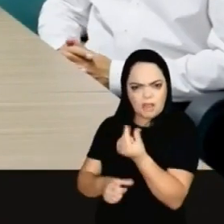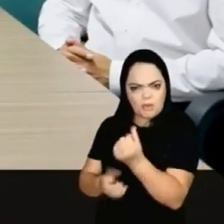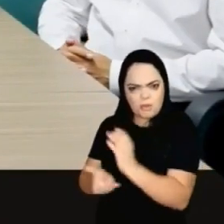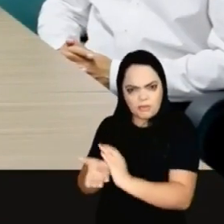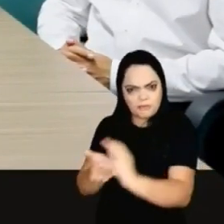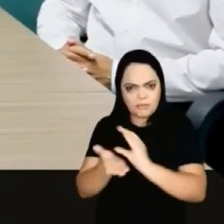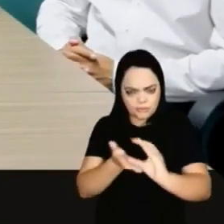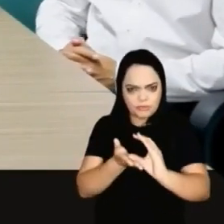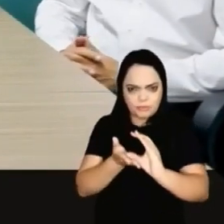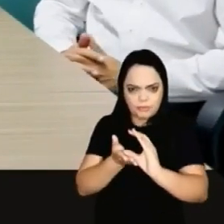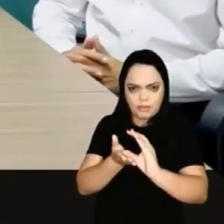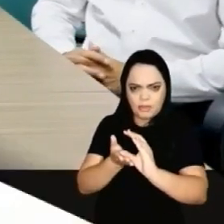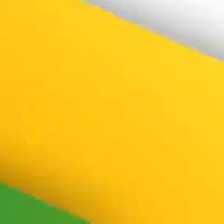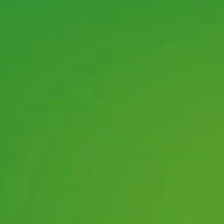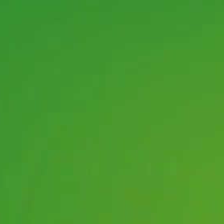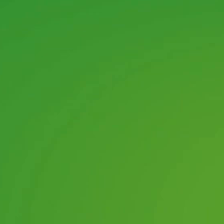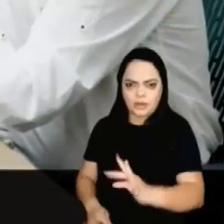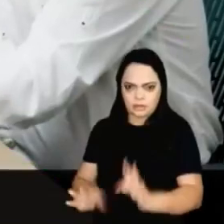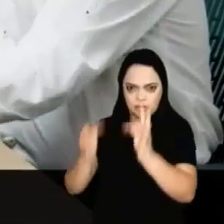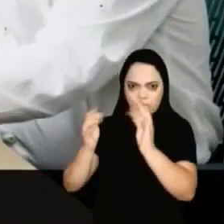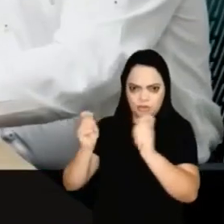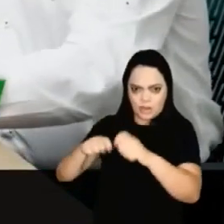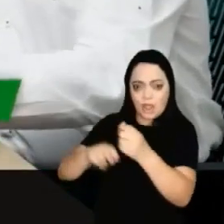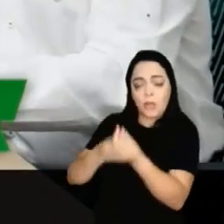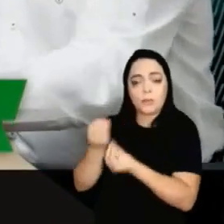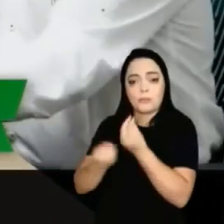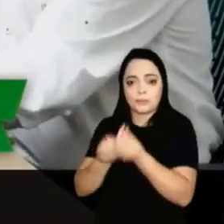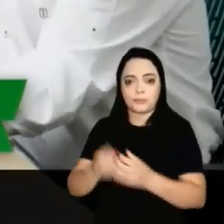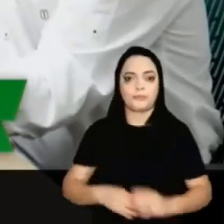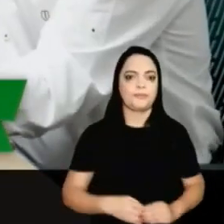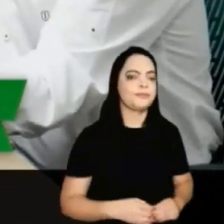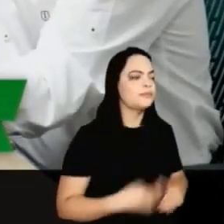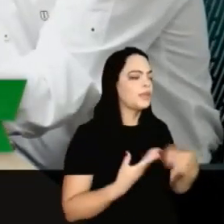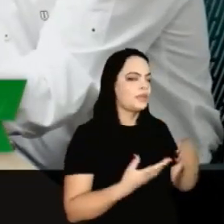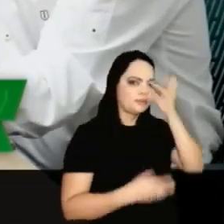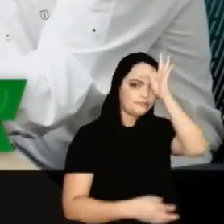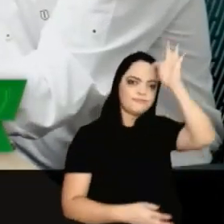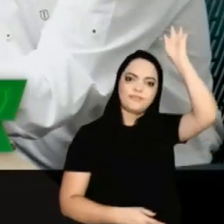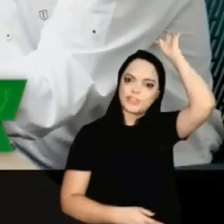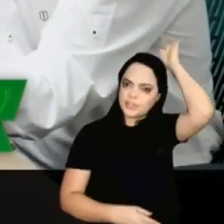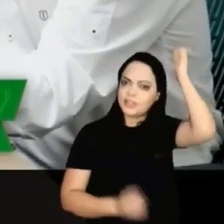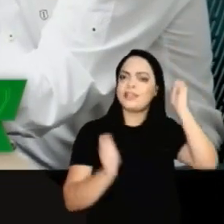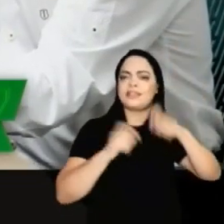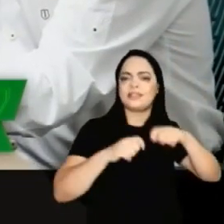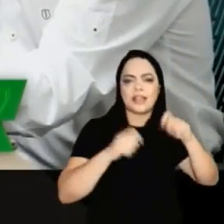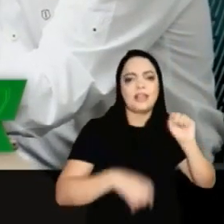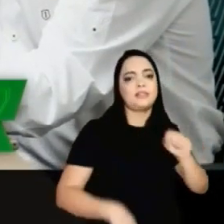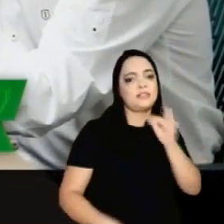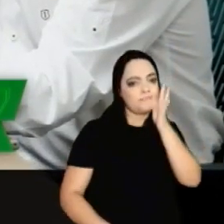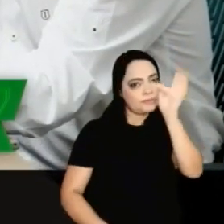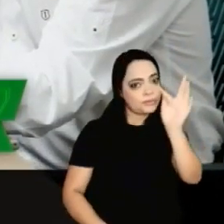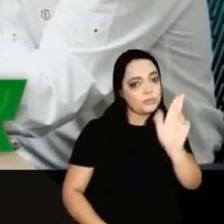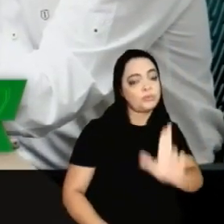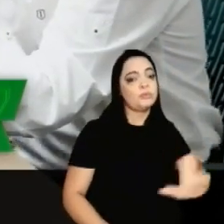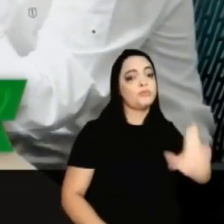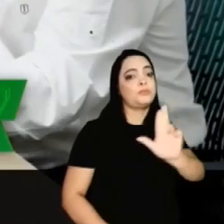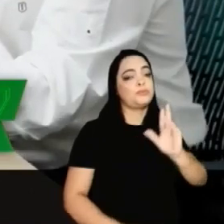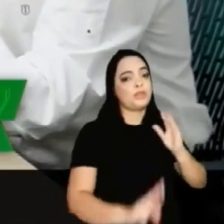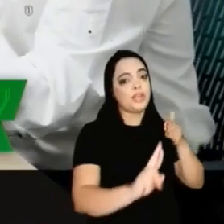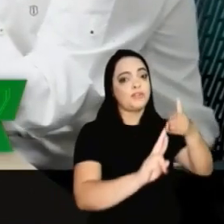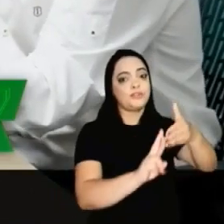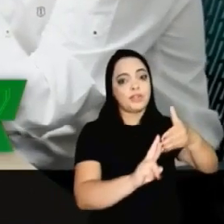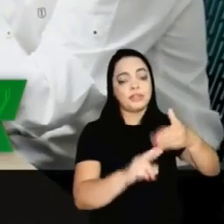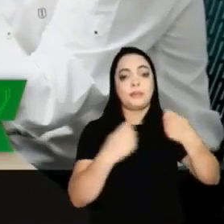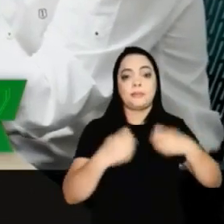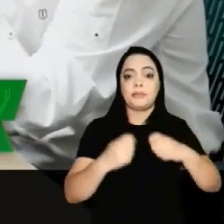em Uberlândia no que diz respeito a tecnologia? Então Zago É possível o Berlândia ser uma referência sim Precisa de um mais